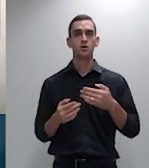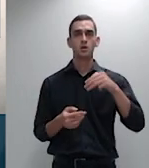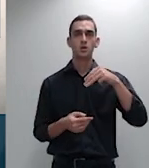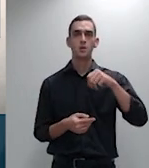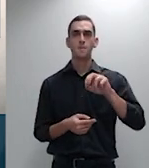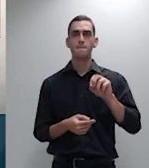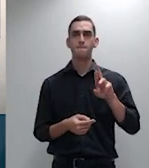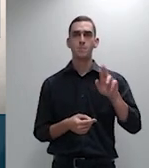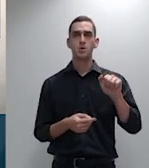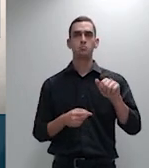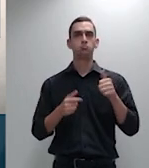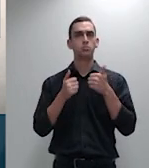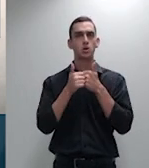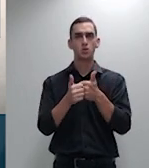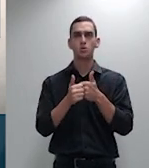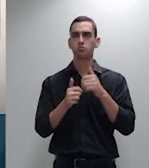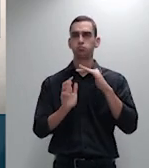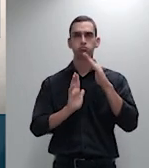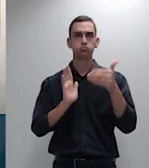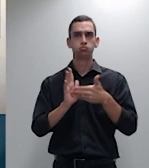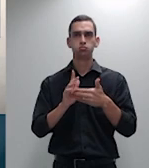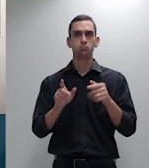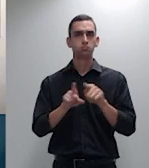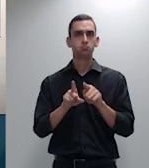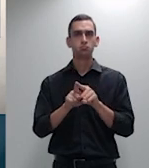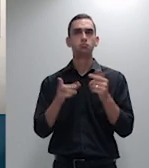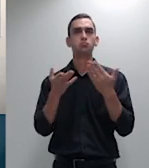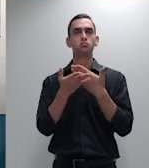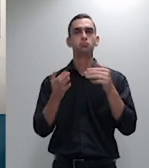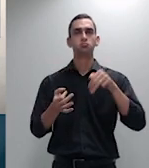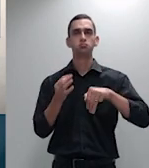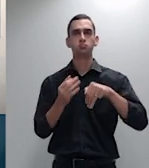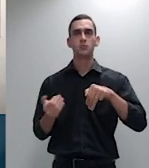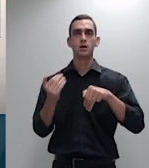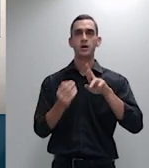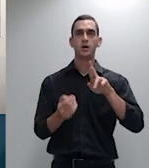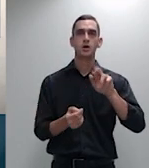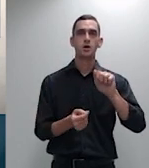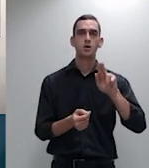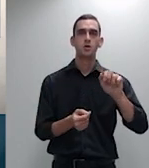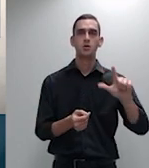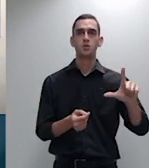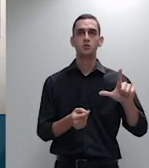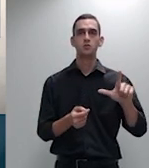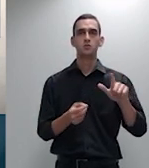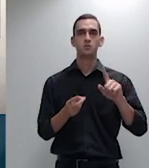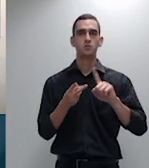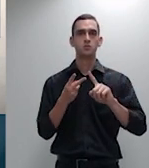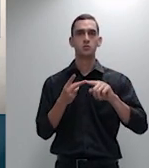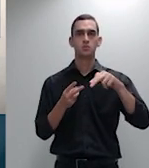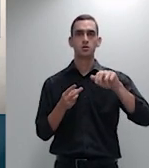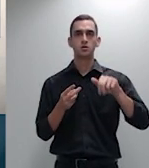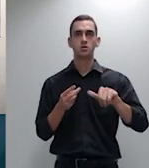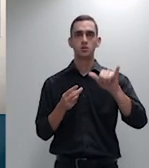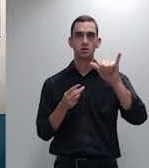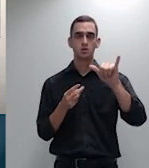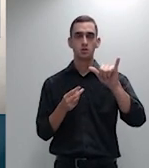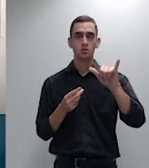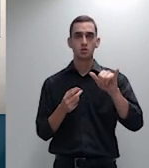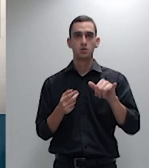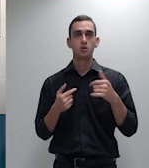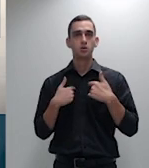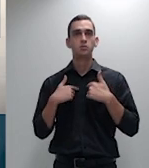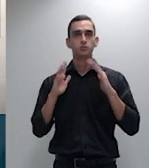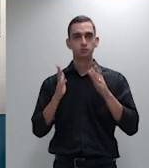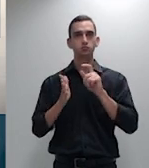Anansi eu tenho aqui as minhas anotações ministro Belize eu estou acompanhando vossa excelência